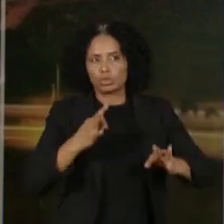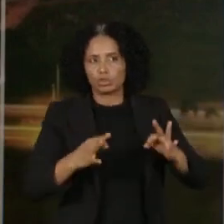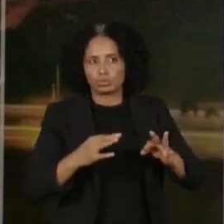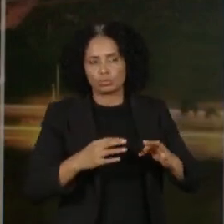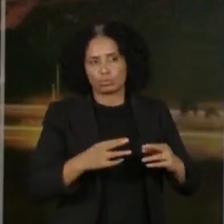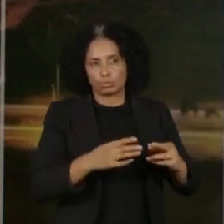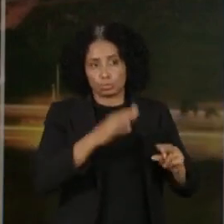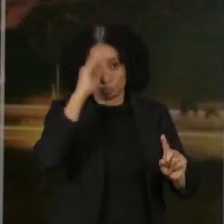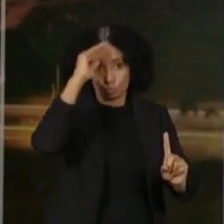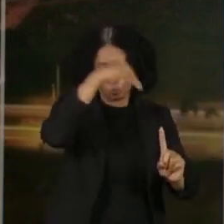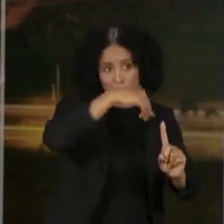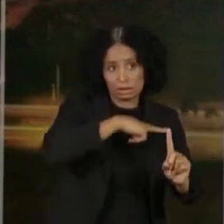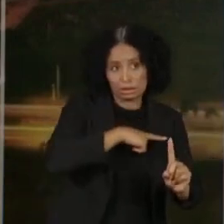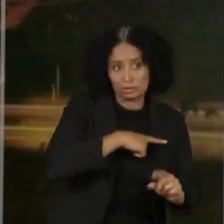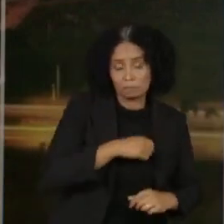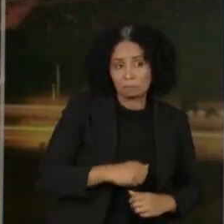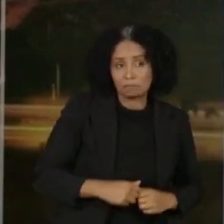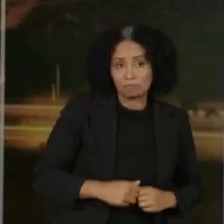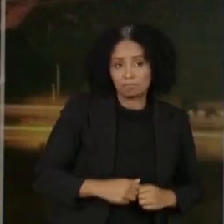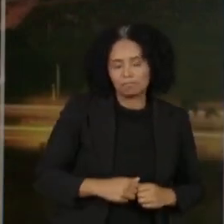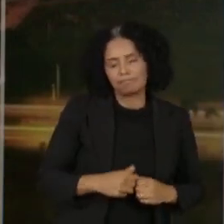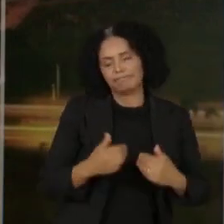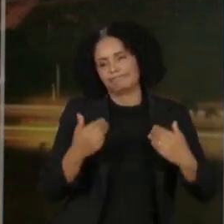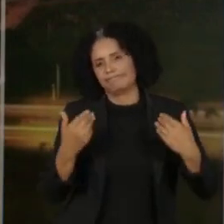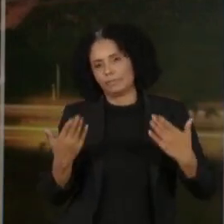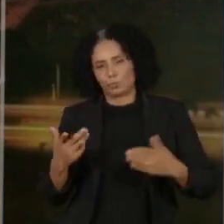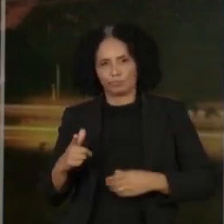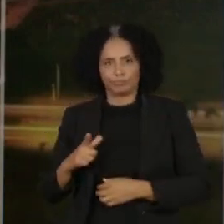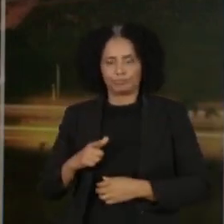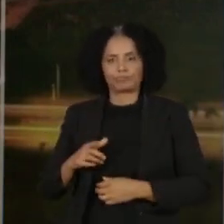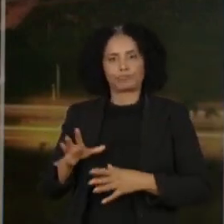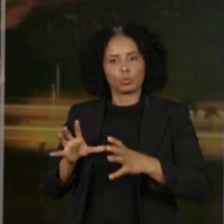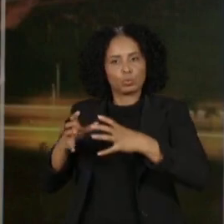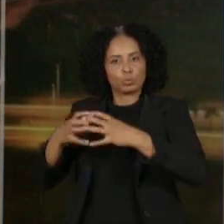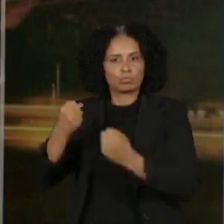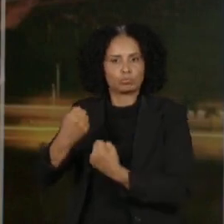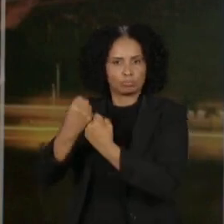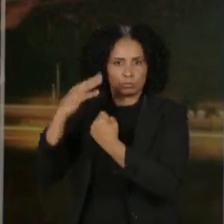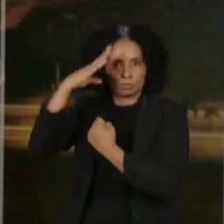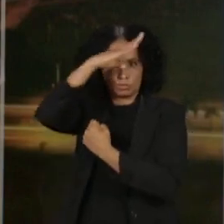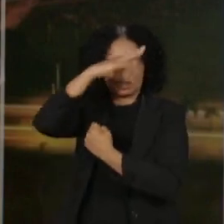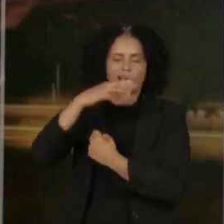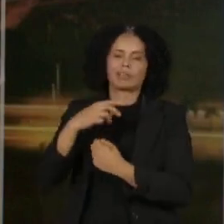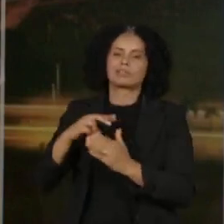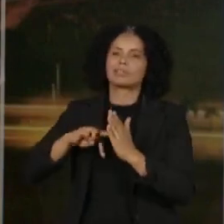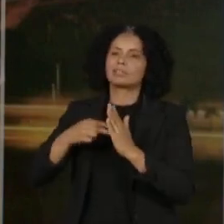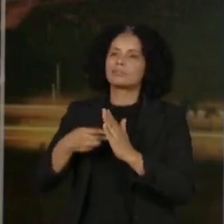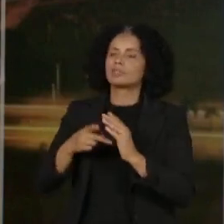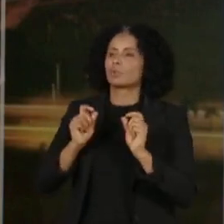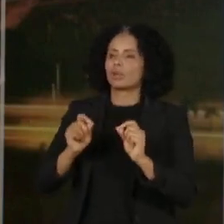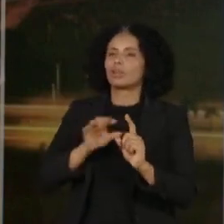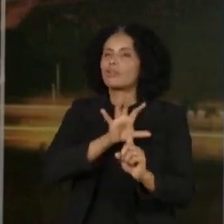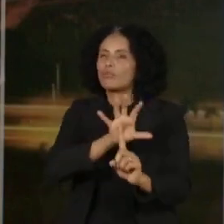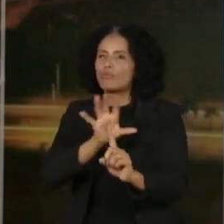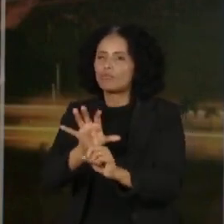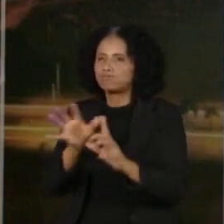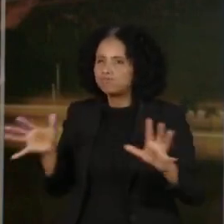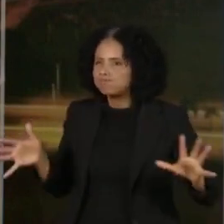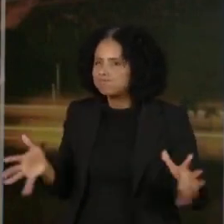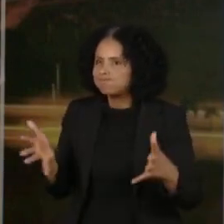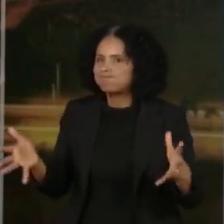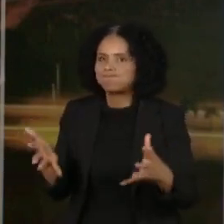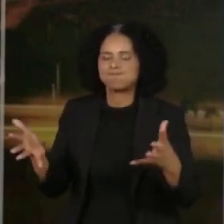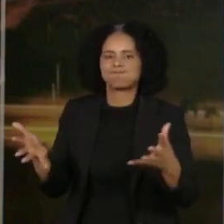Primeiro que eu diria, viu, Fábio, que Bolsonaro e o Bolsonaro são os mentores intelectuais, uns inspiradores, inclusive